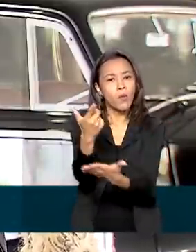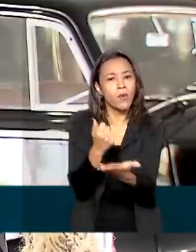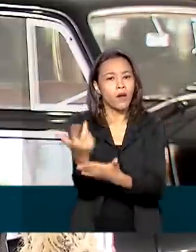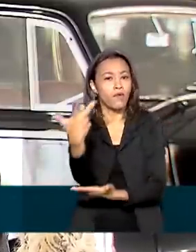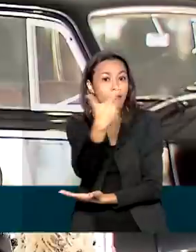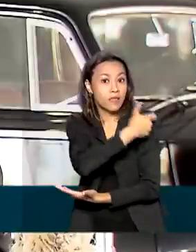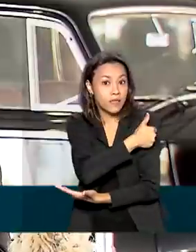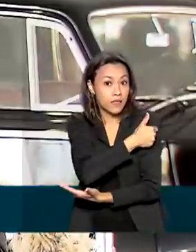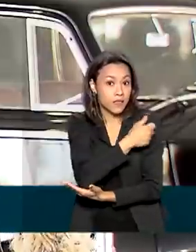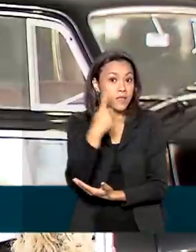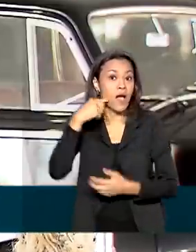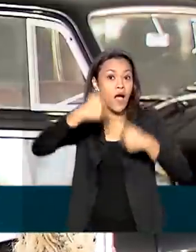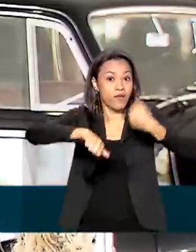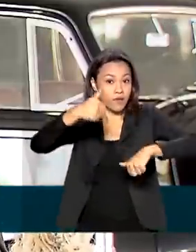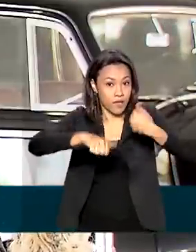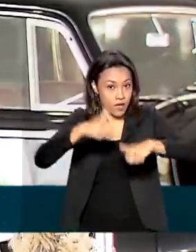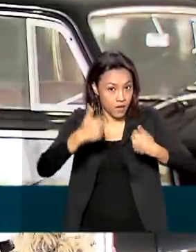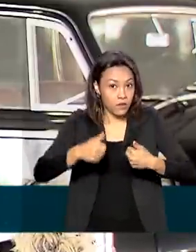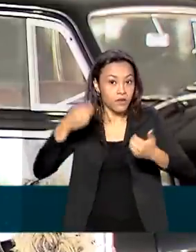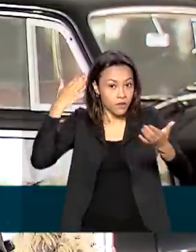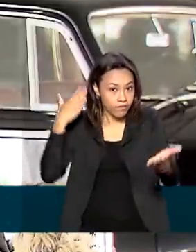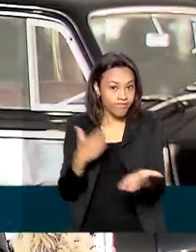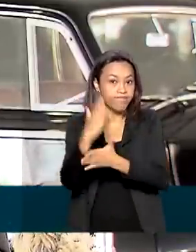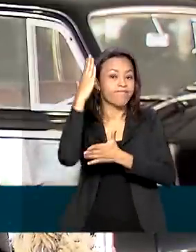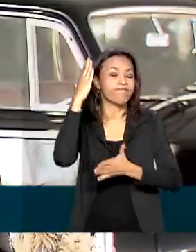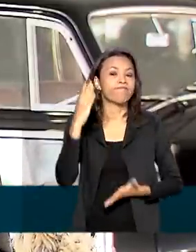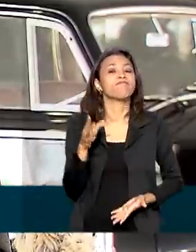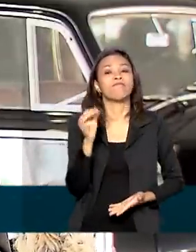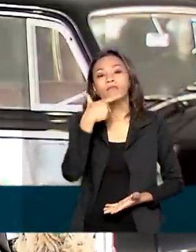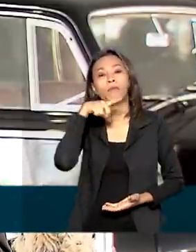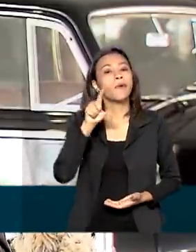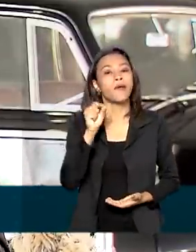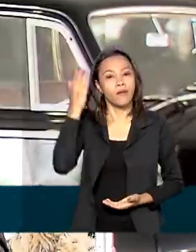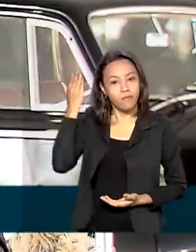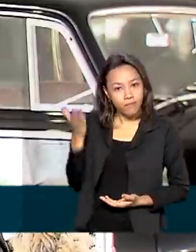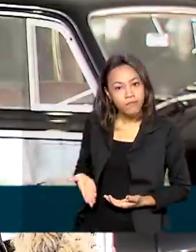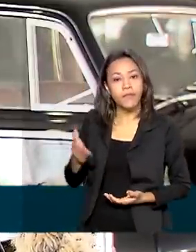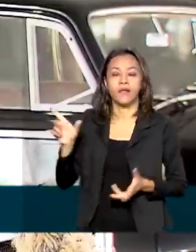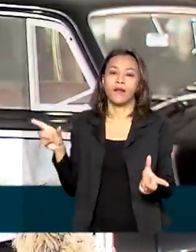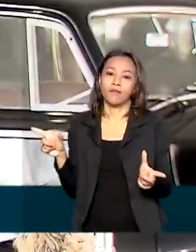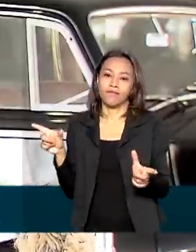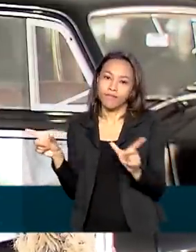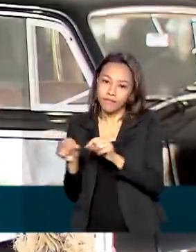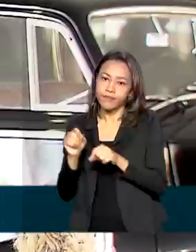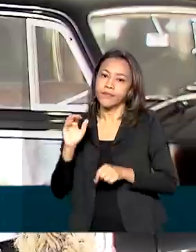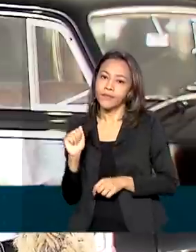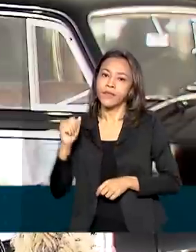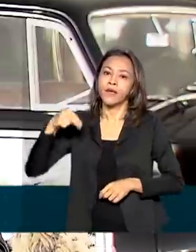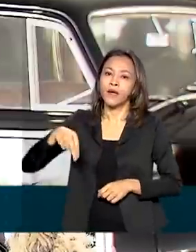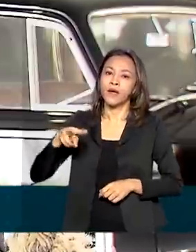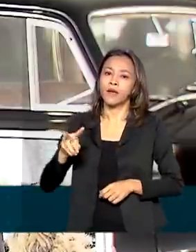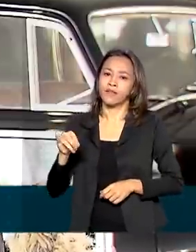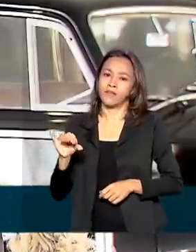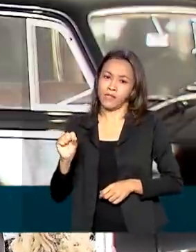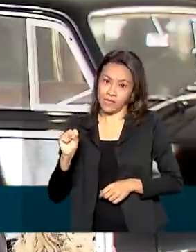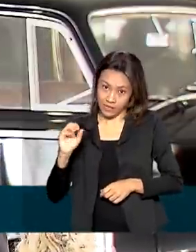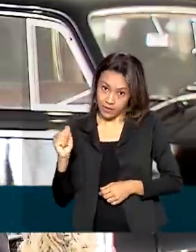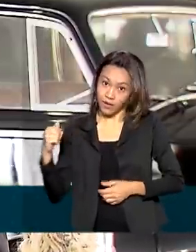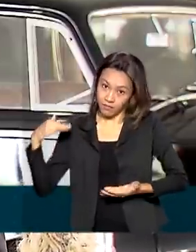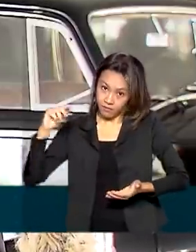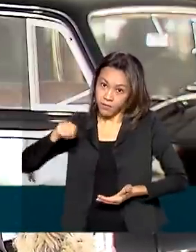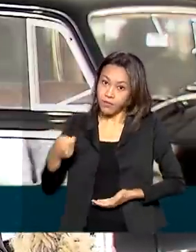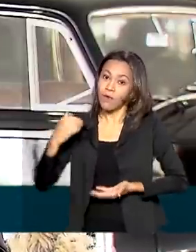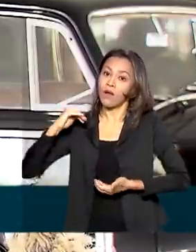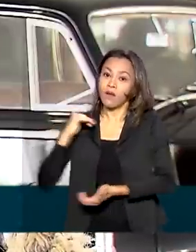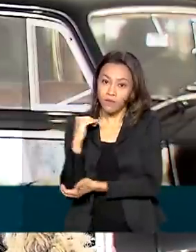analisadas e chanceladas pela Anvisa. Eu entendo essa colocação do presidente que ele acabou